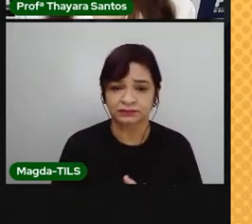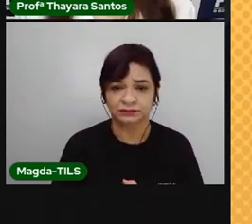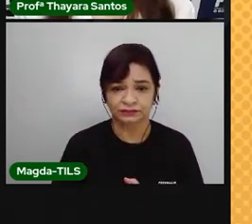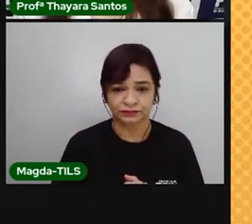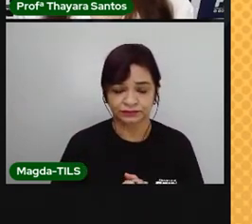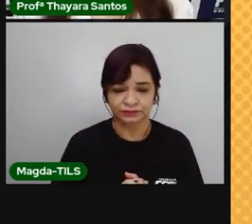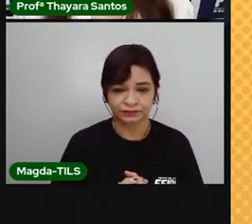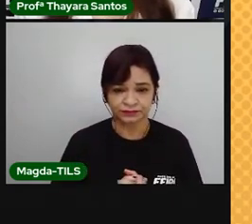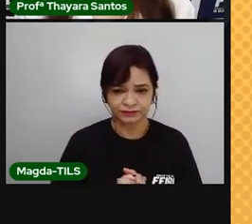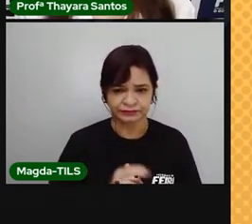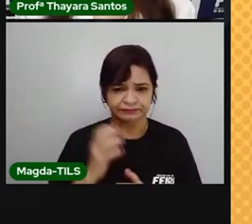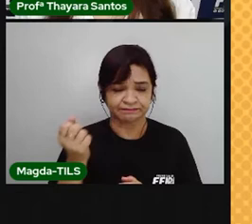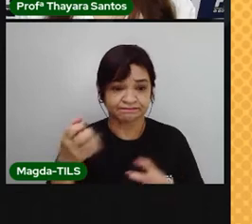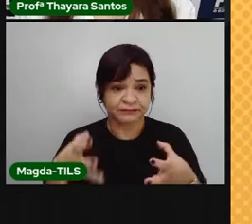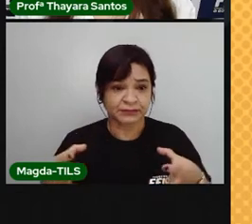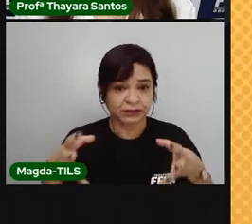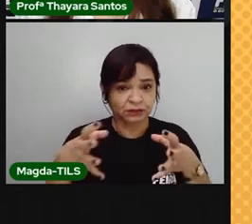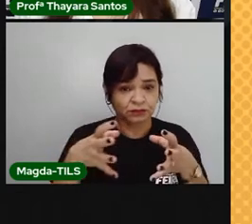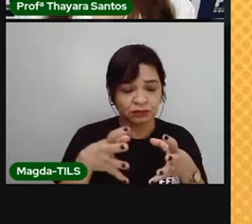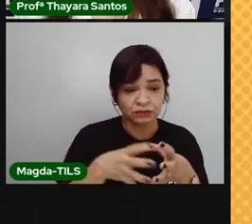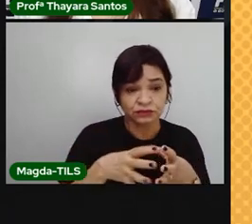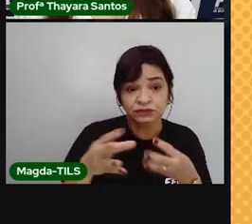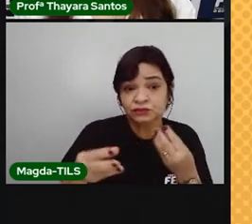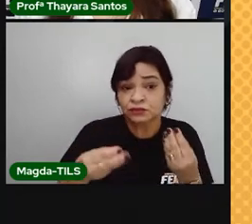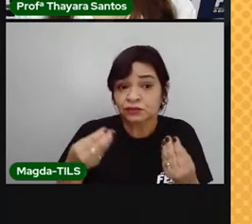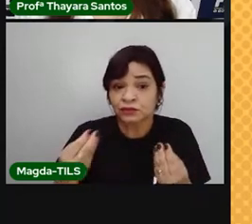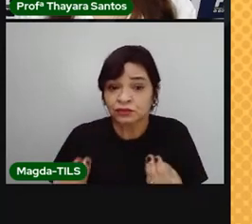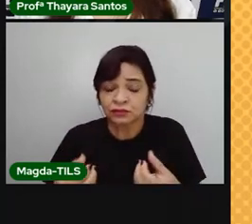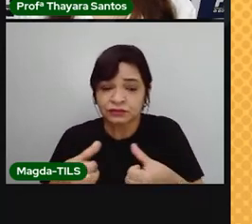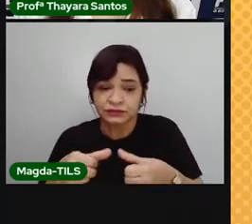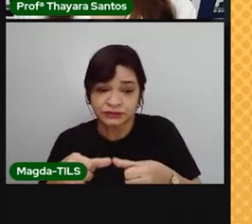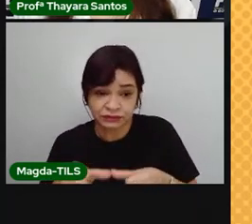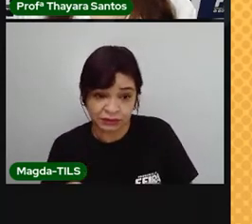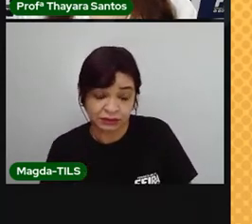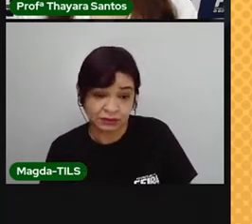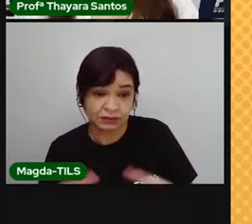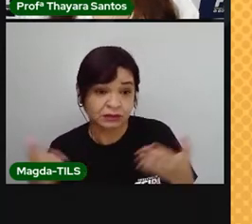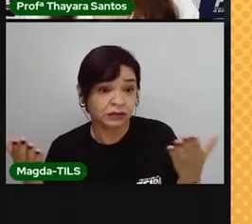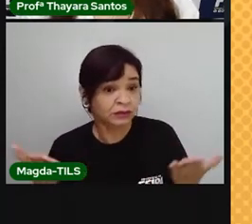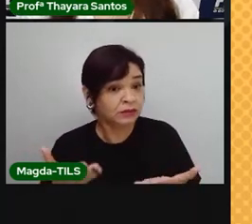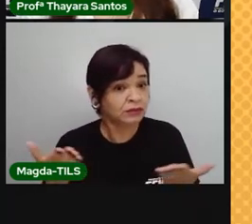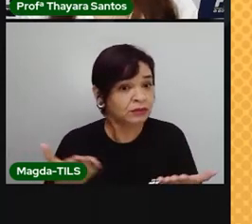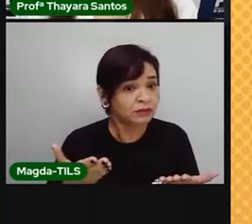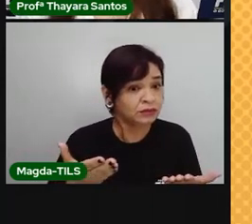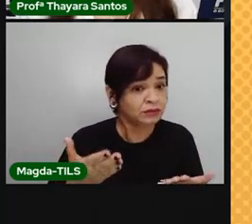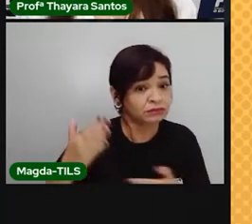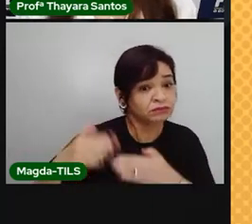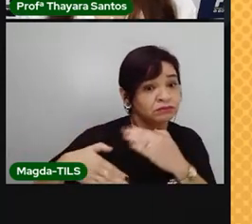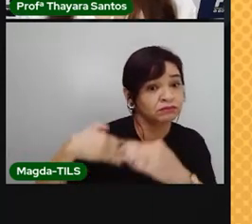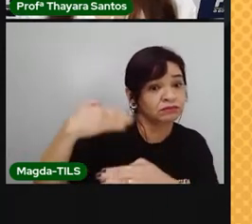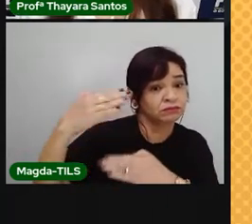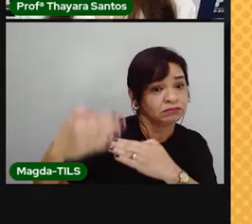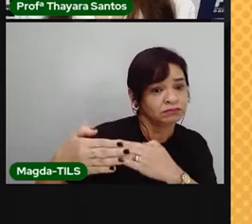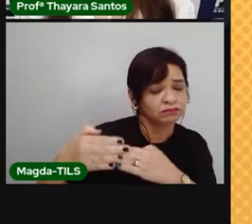Clima é o conjunto de condições atmosféricas que ocorrem em um lugar por um longo período de tempo.